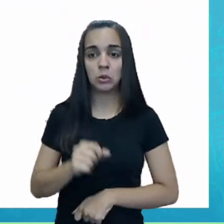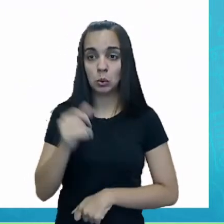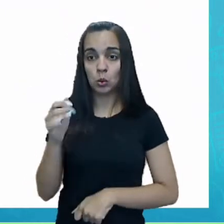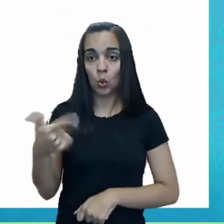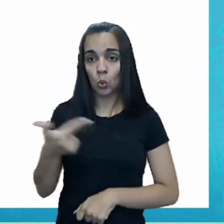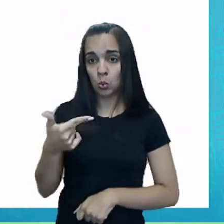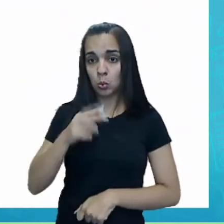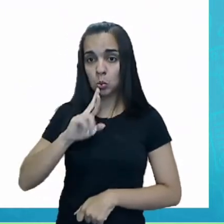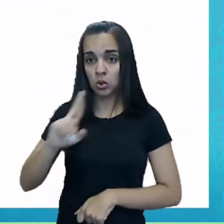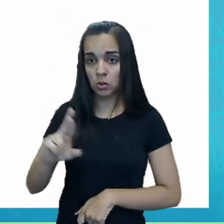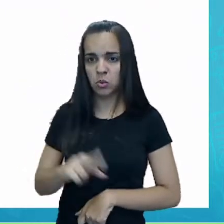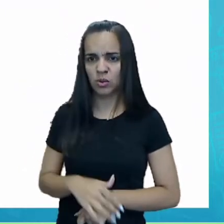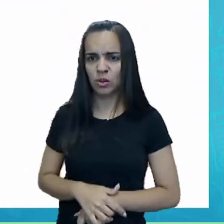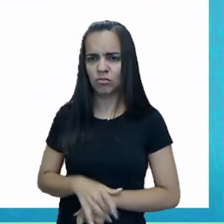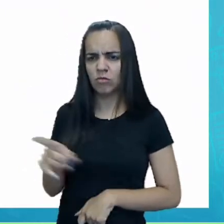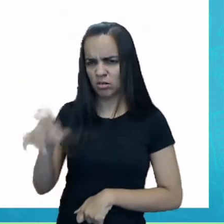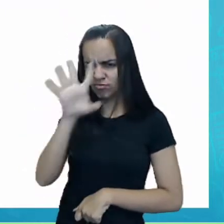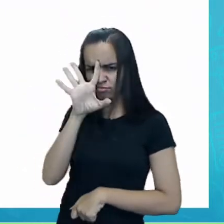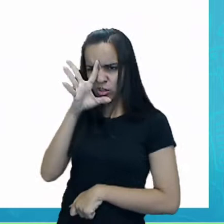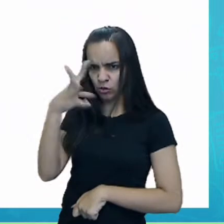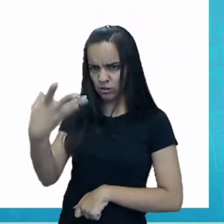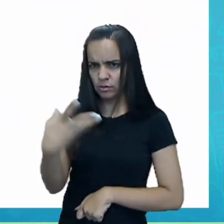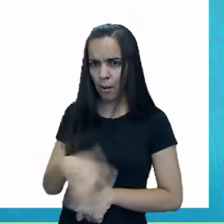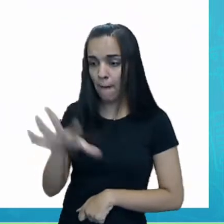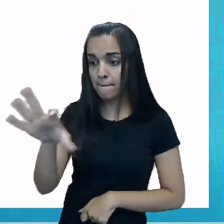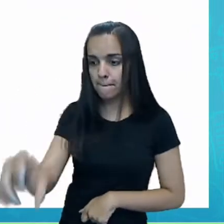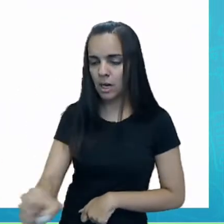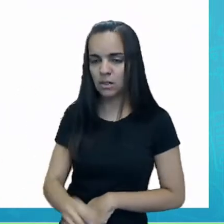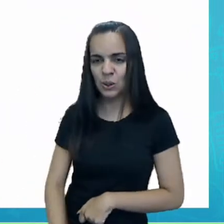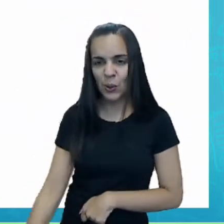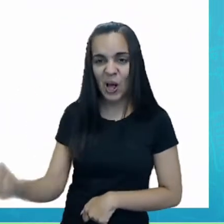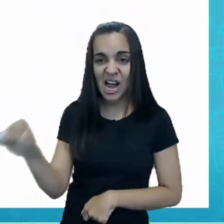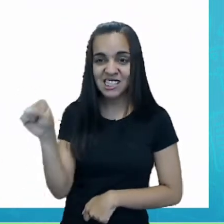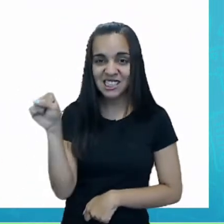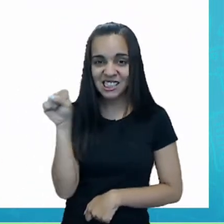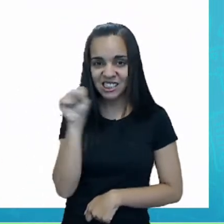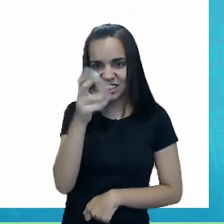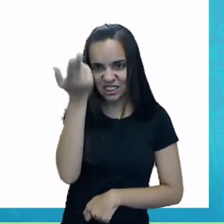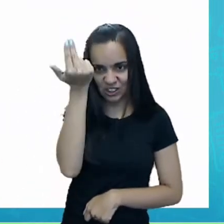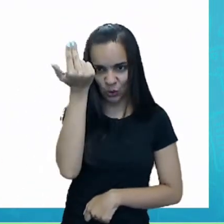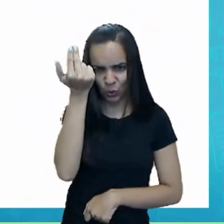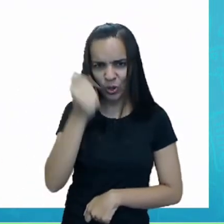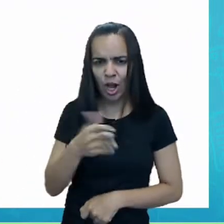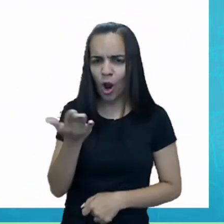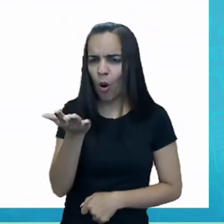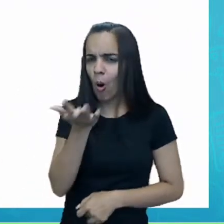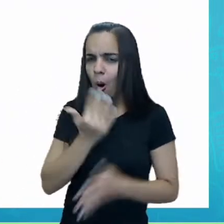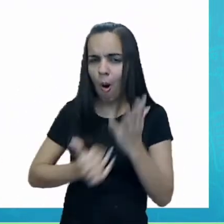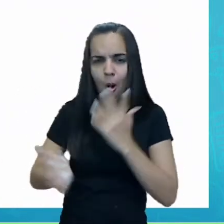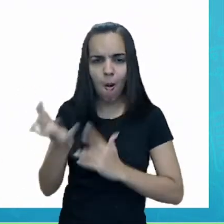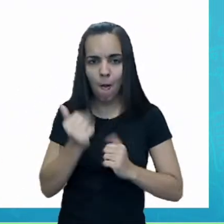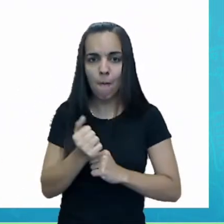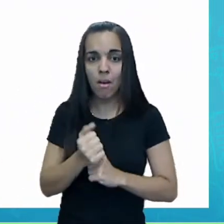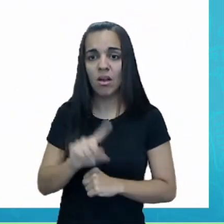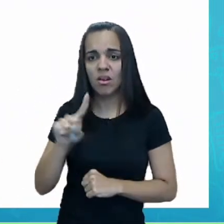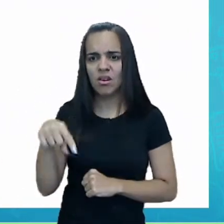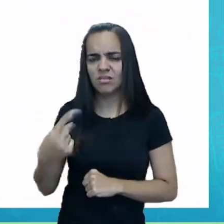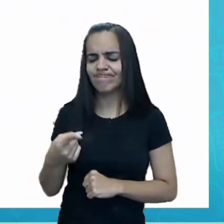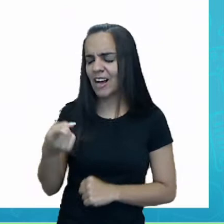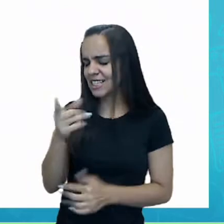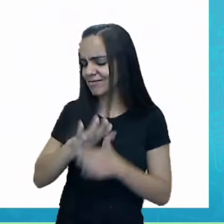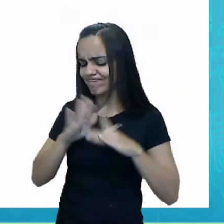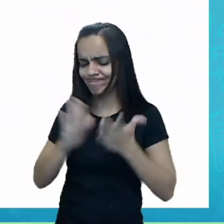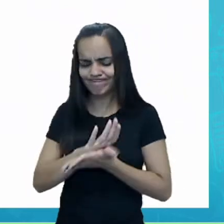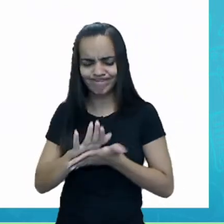sei como resolver. Pegue essa cenoura, comece a roer. Mas nada resolvia. O